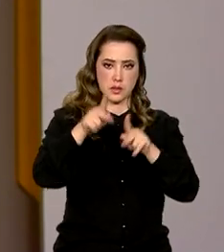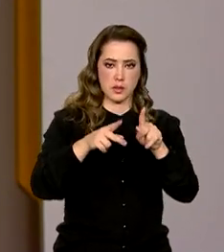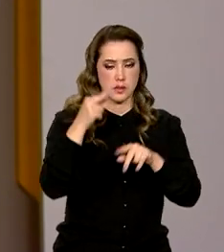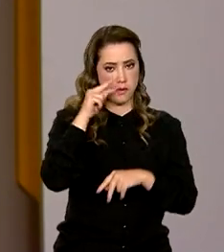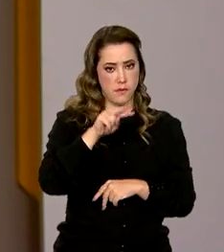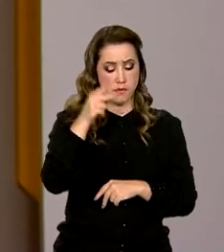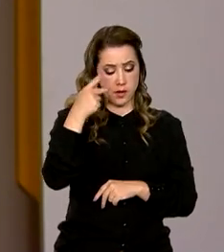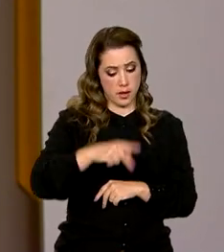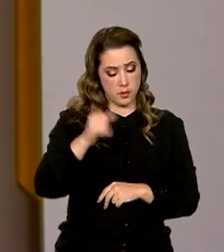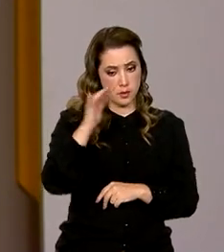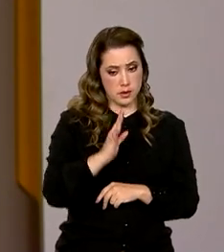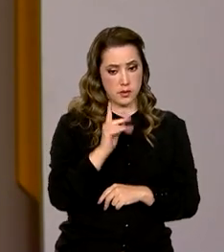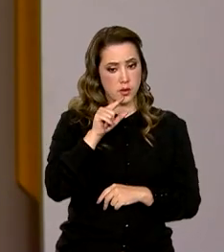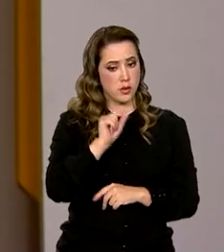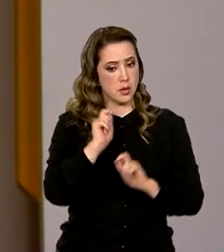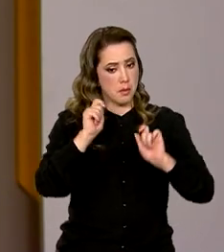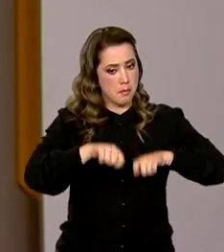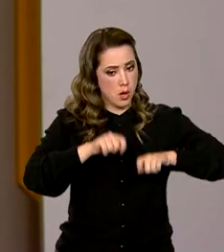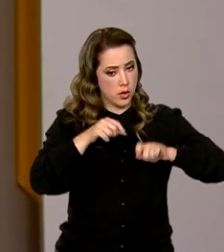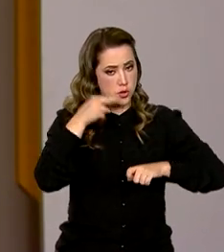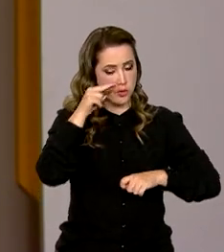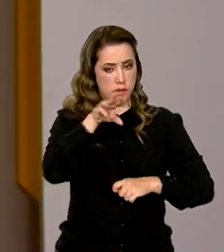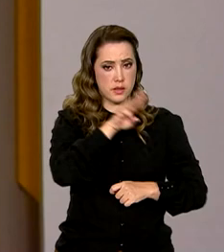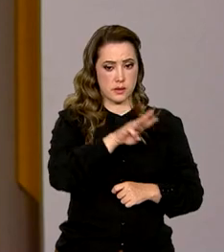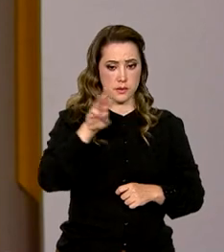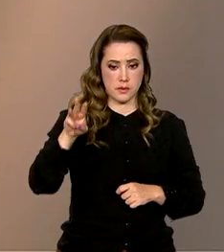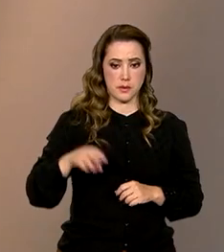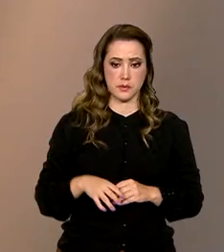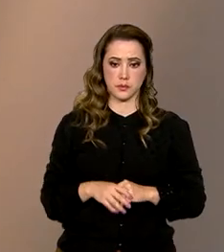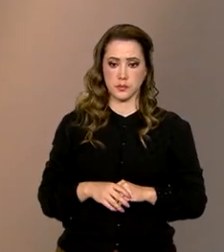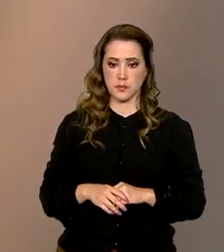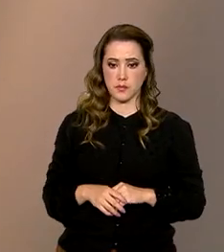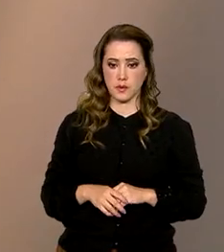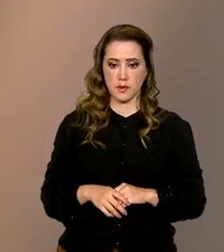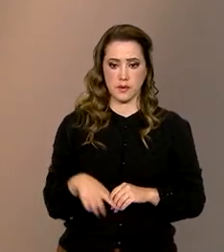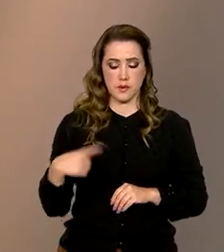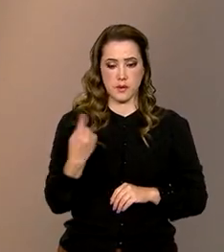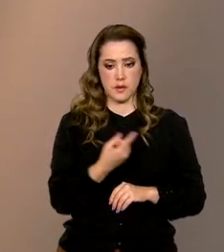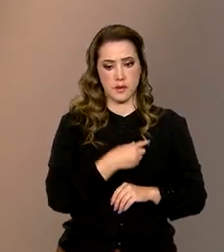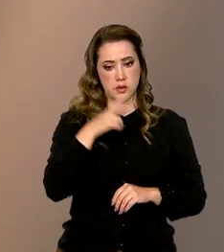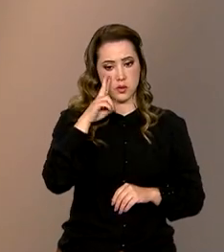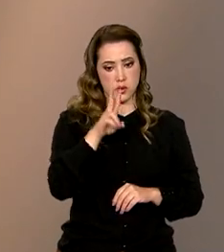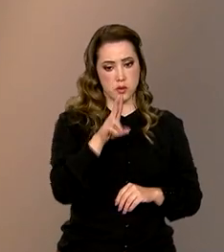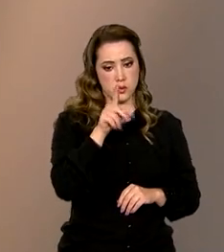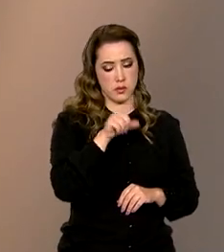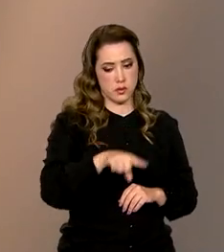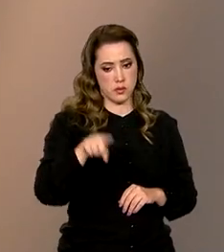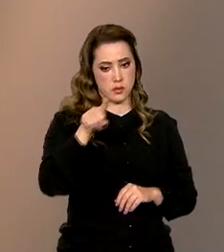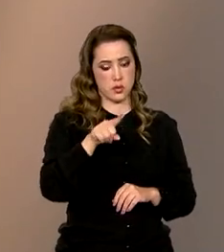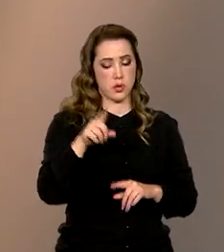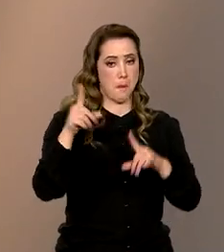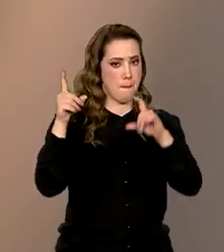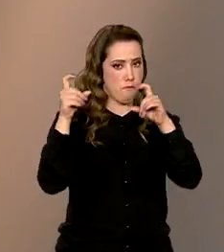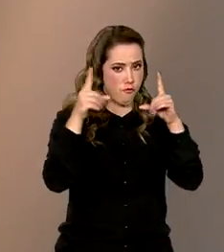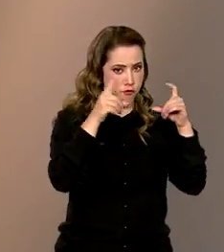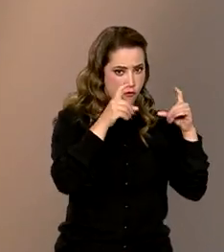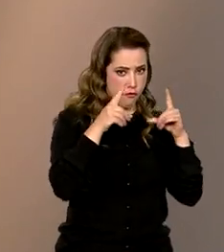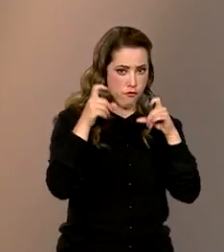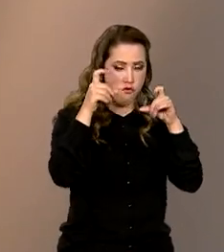brasileiro. O que a gente poderá ver nessa plataforma, Fernanda? Isso, a gente pode ver tanto imagens